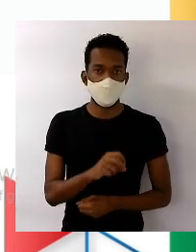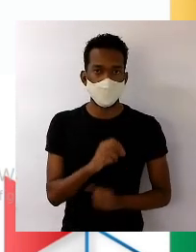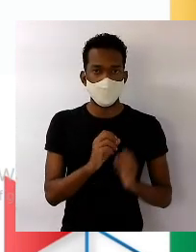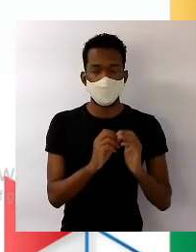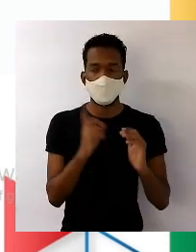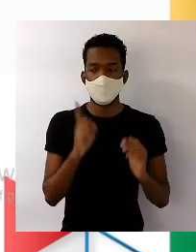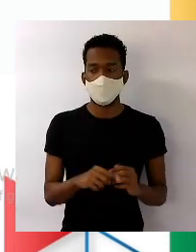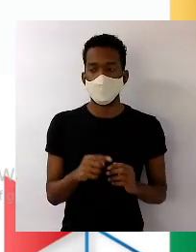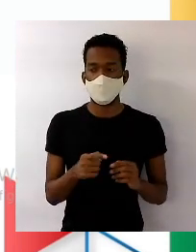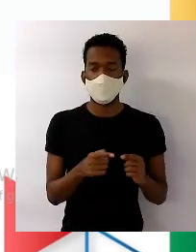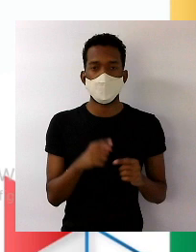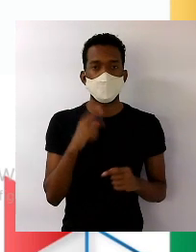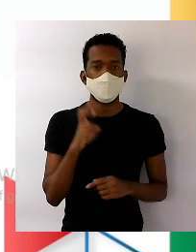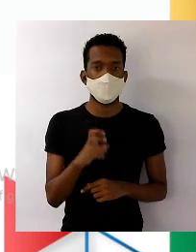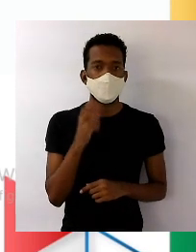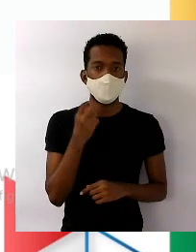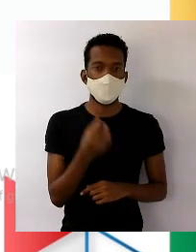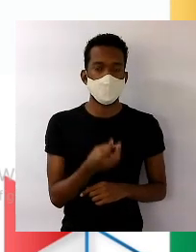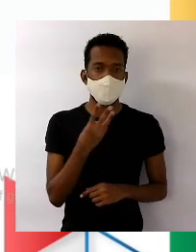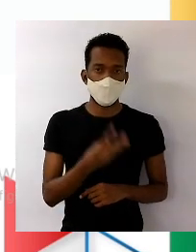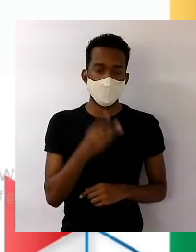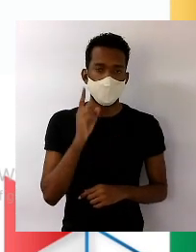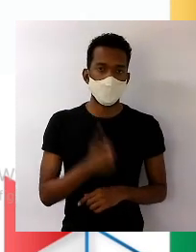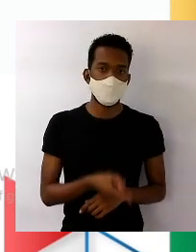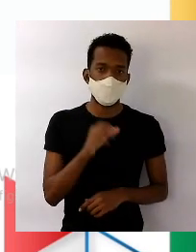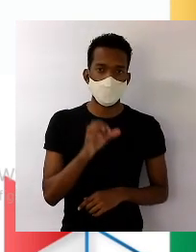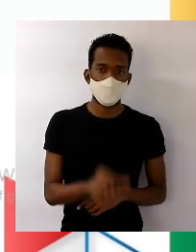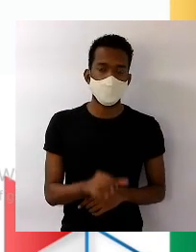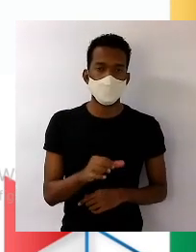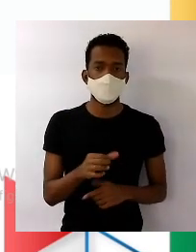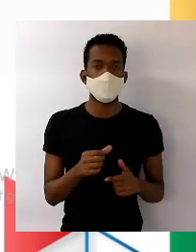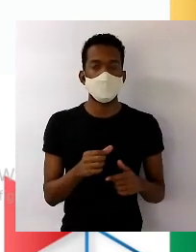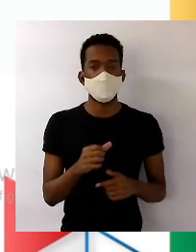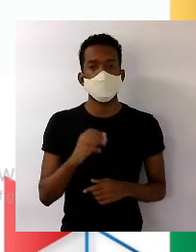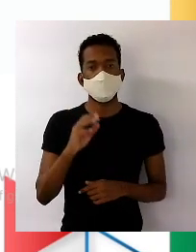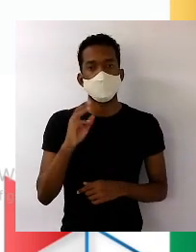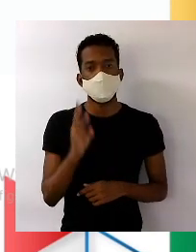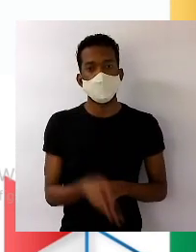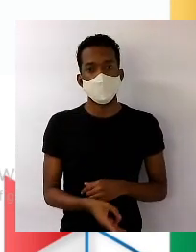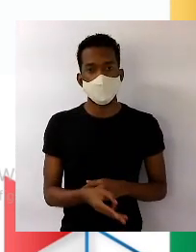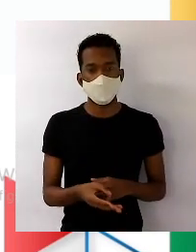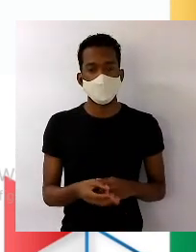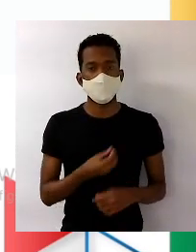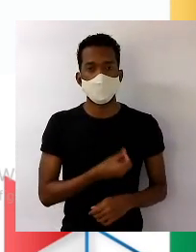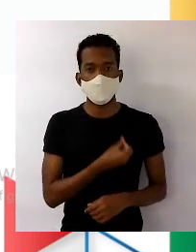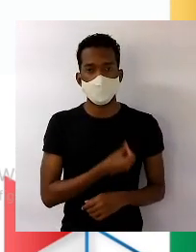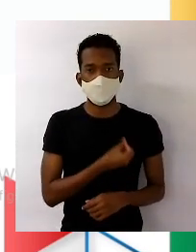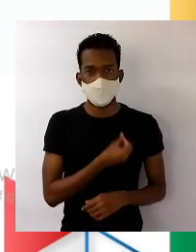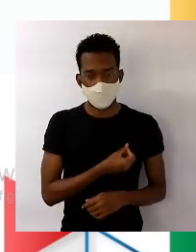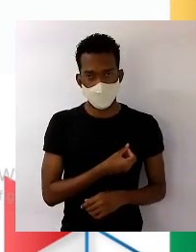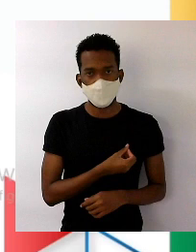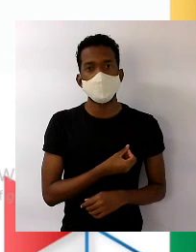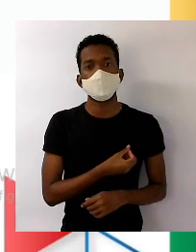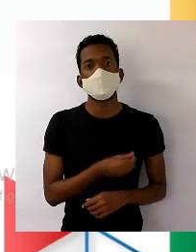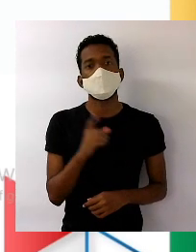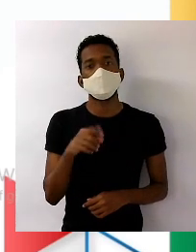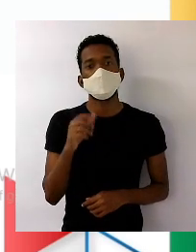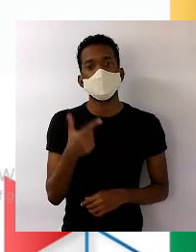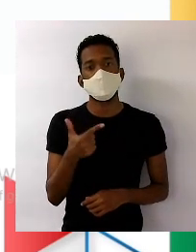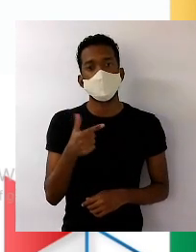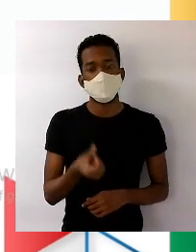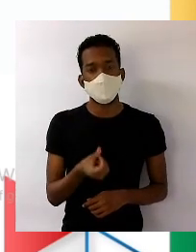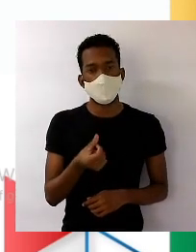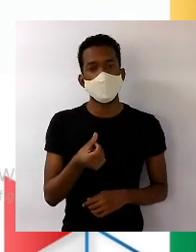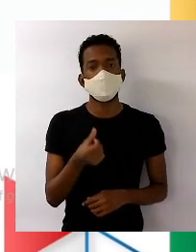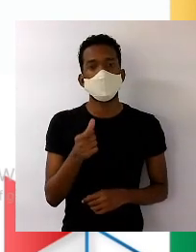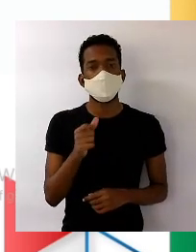53,9 milhões de habitantes, sendo 26,7 milhões de homens